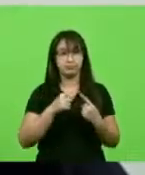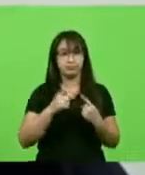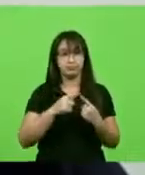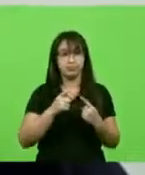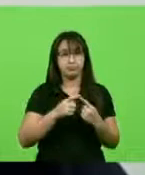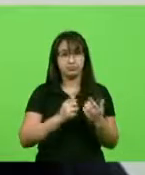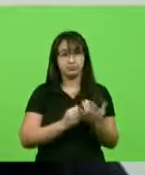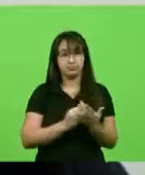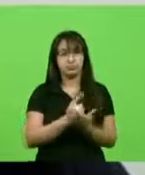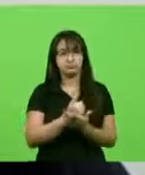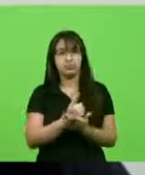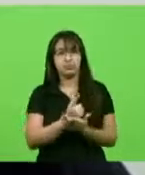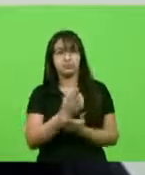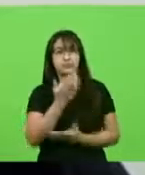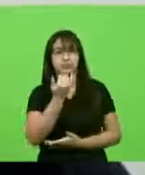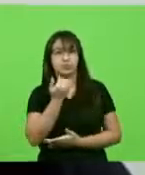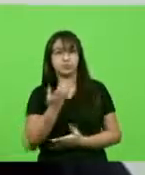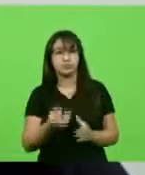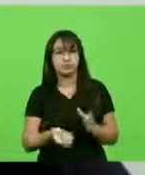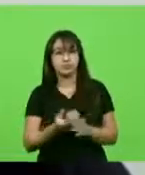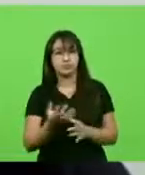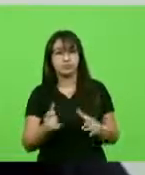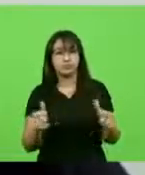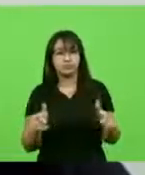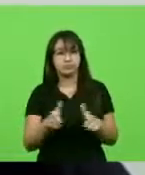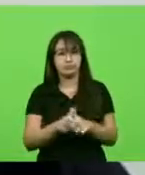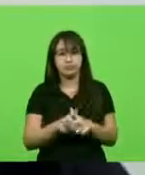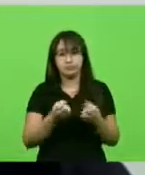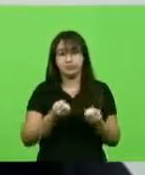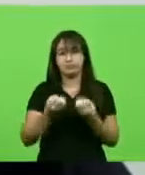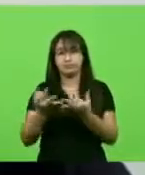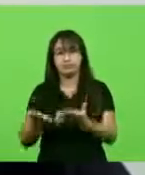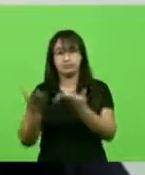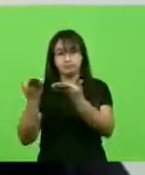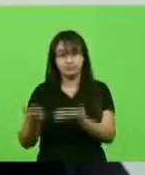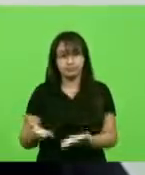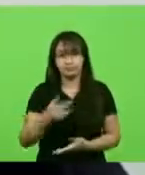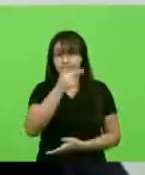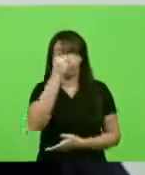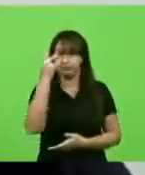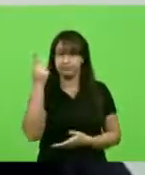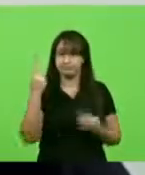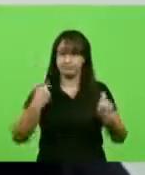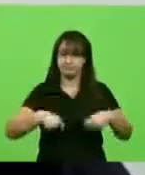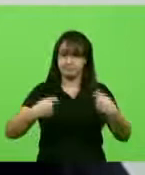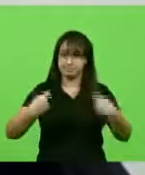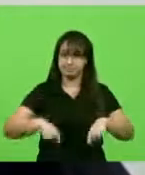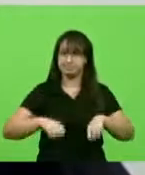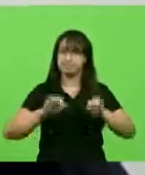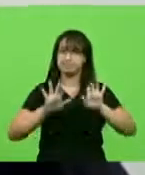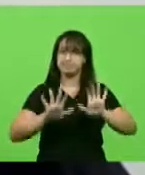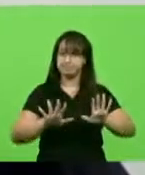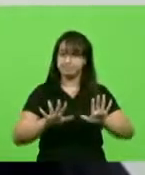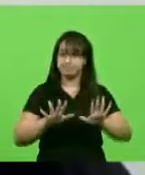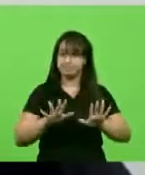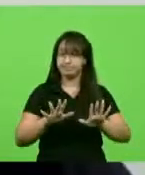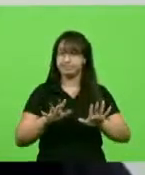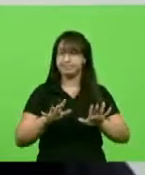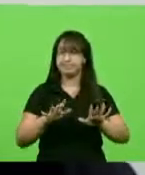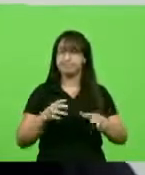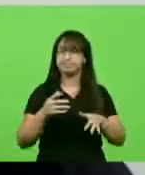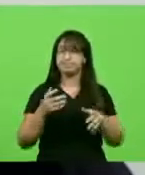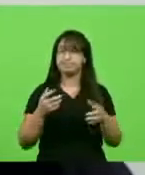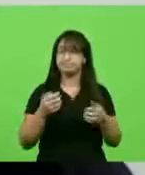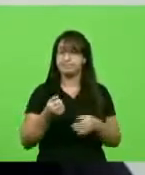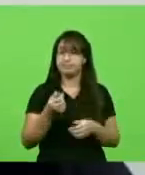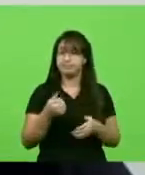pequeno produtor e entregar os que mais necessitam. Mas às vésperas de encerrar o prazo para usar o recurso